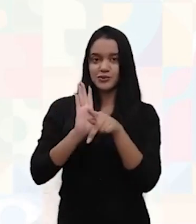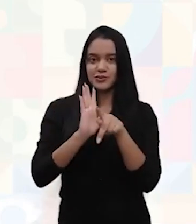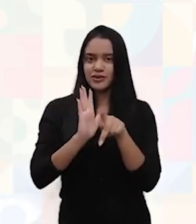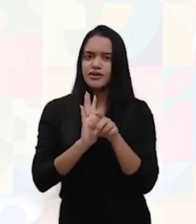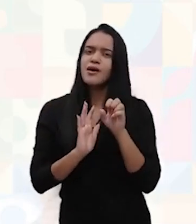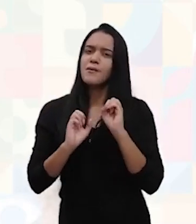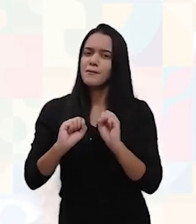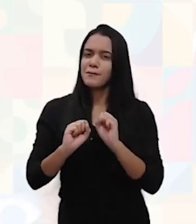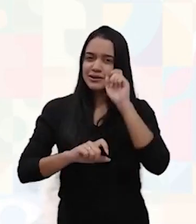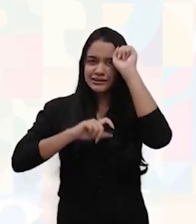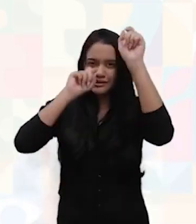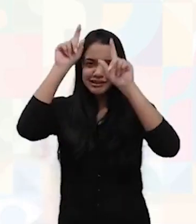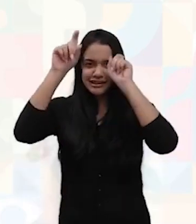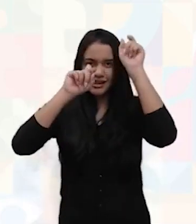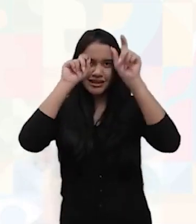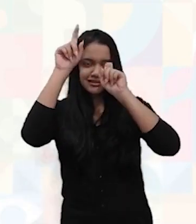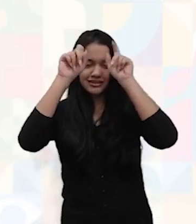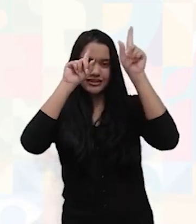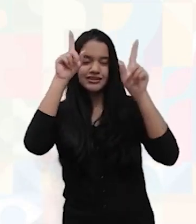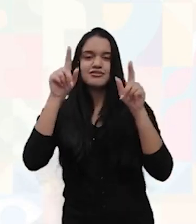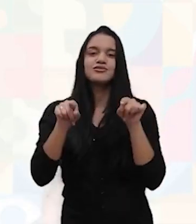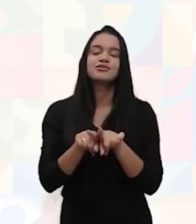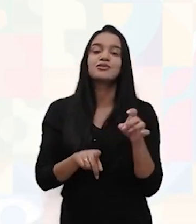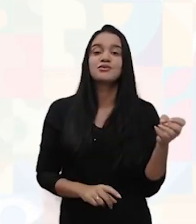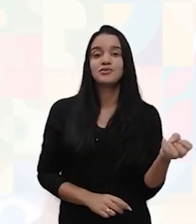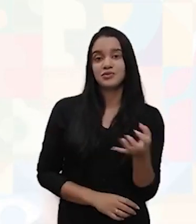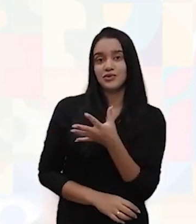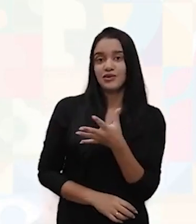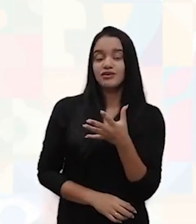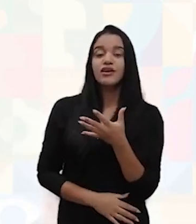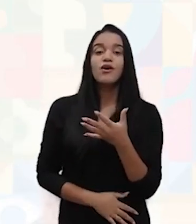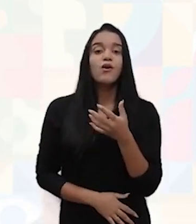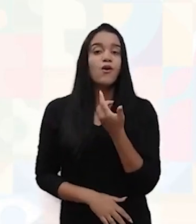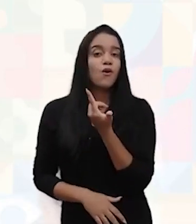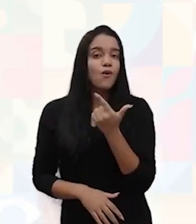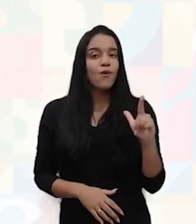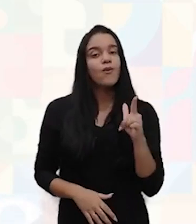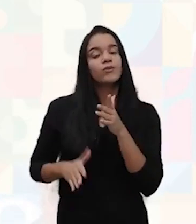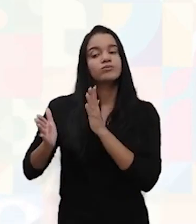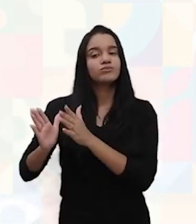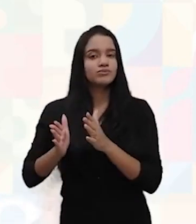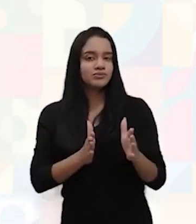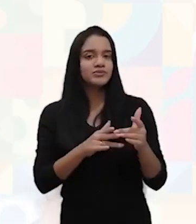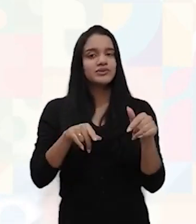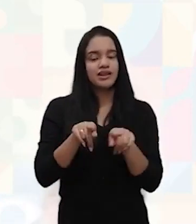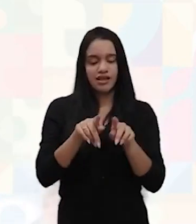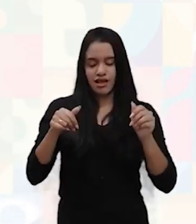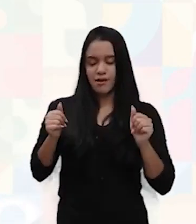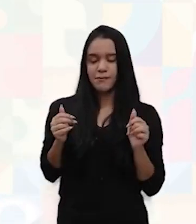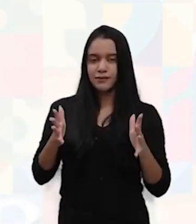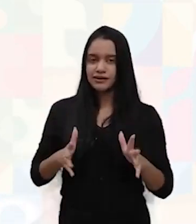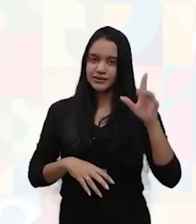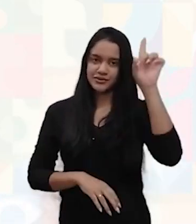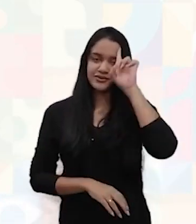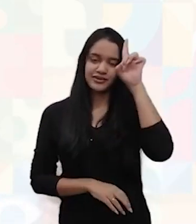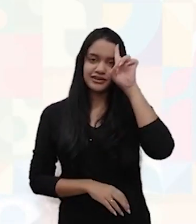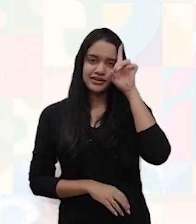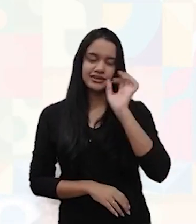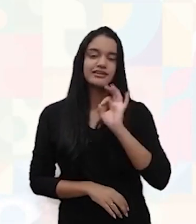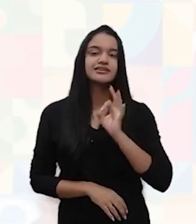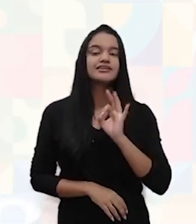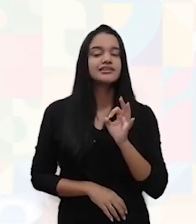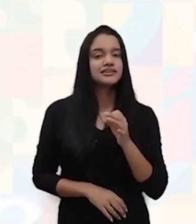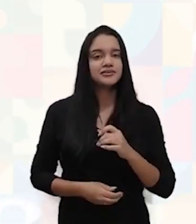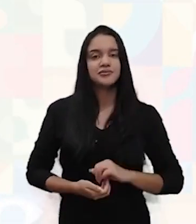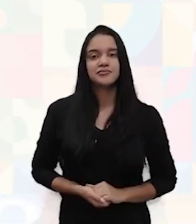você pode ser criativo o suficiente e inovar, que é um outro processo que a gente vai ver, e aplicá-la no seu dia a dia, enquanto